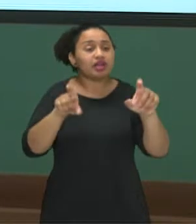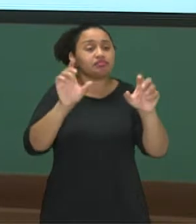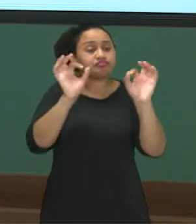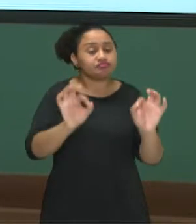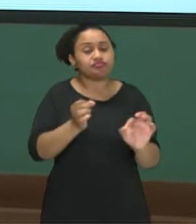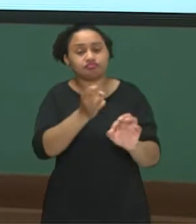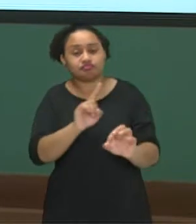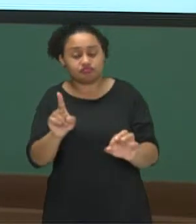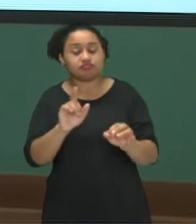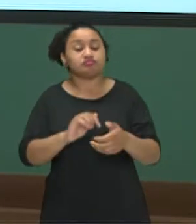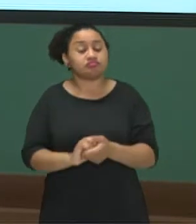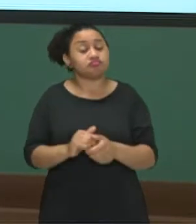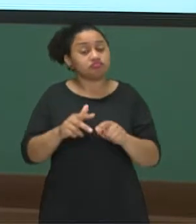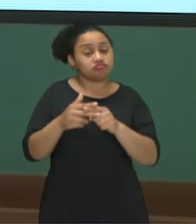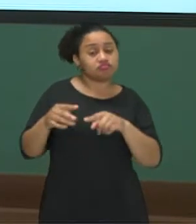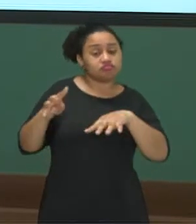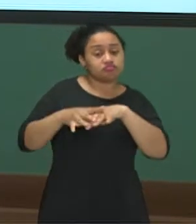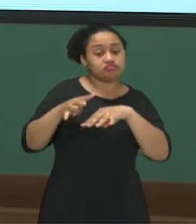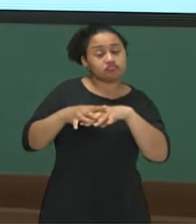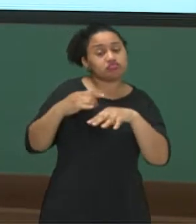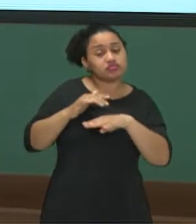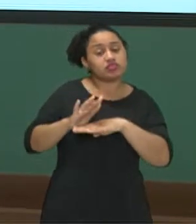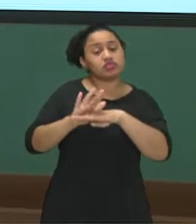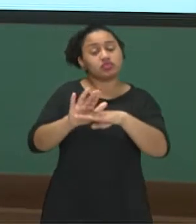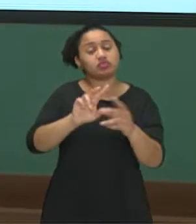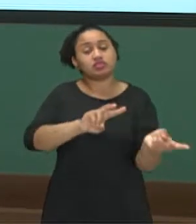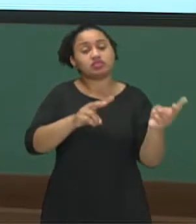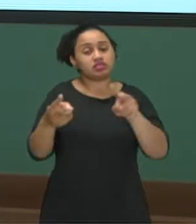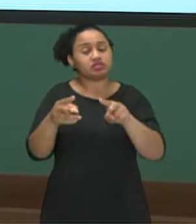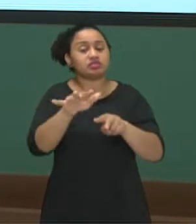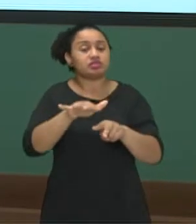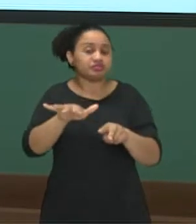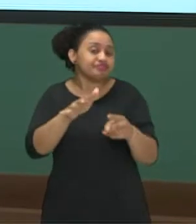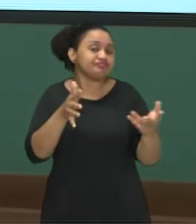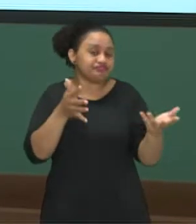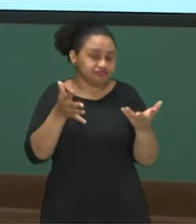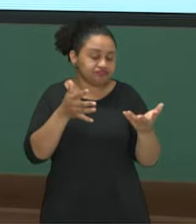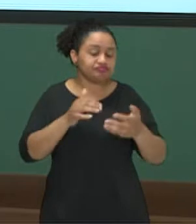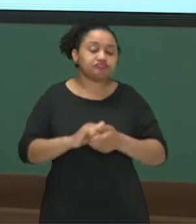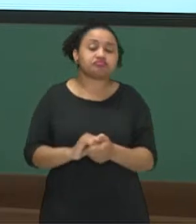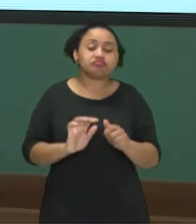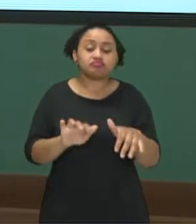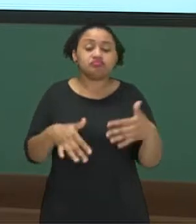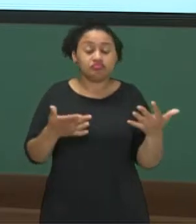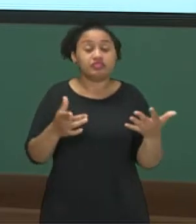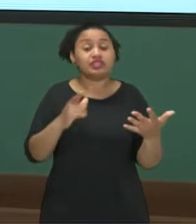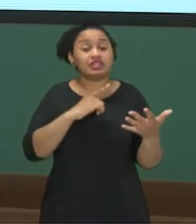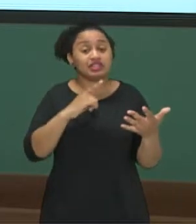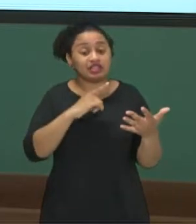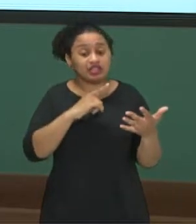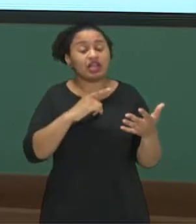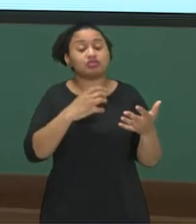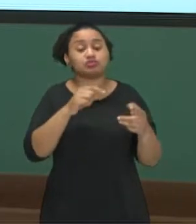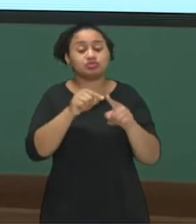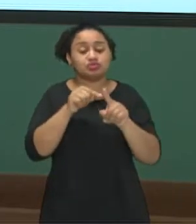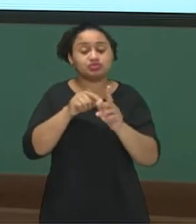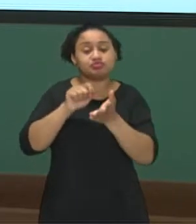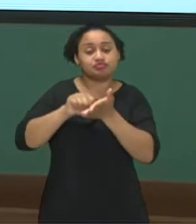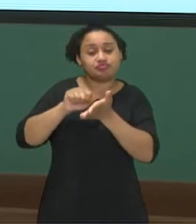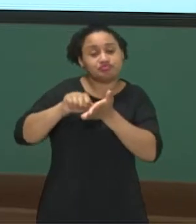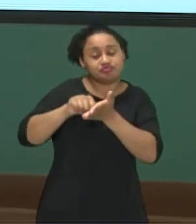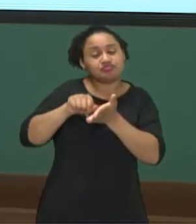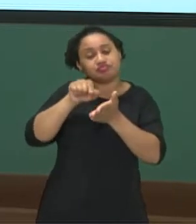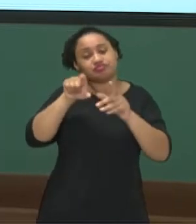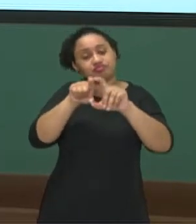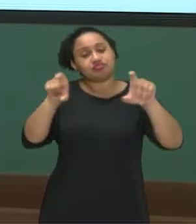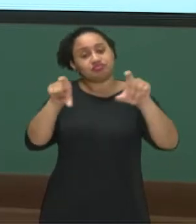é uma ferramenta matemática que te ajuda na tradução de situações-problemas, tá? E existe uma escrita específica para essa